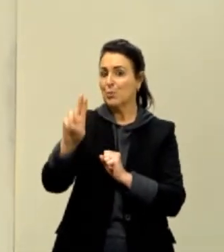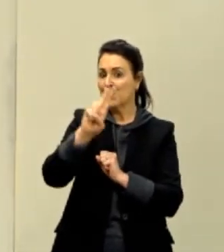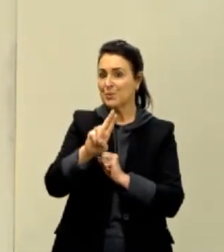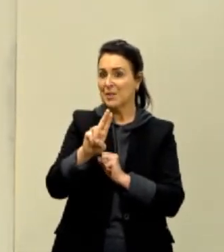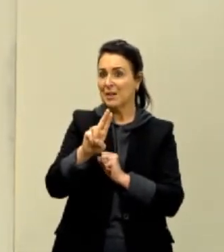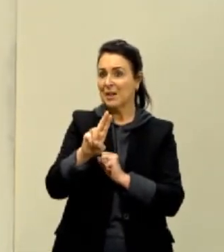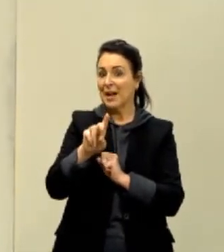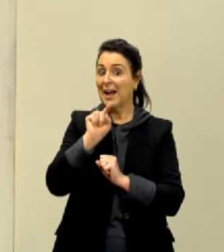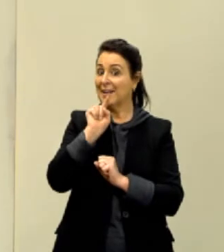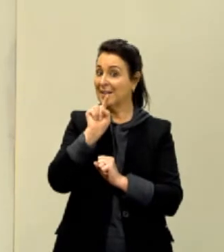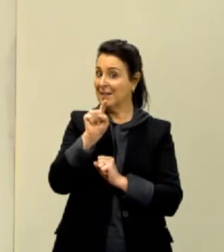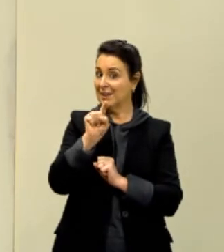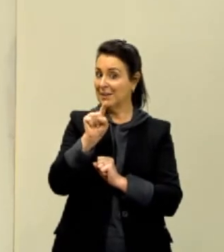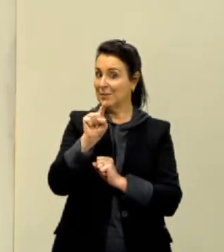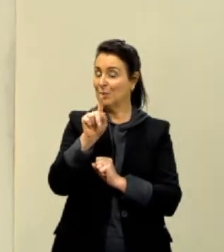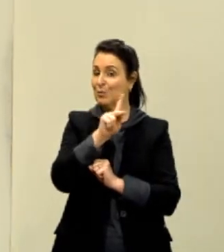sete.